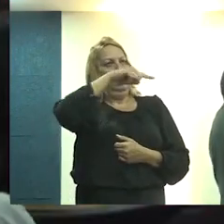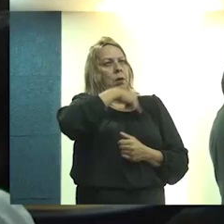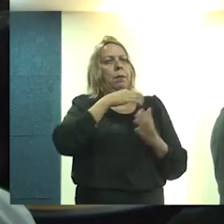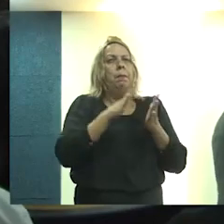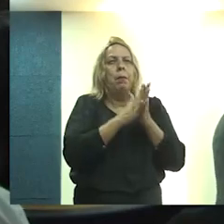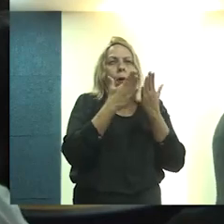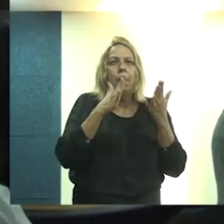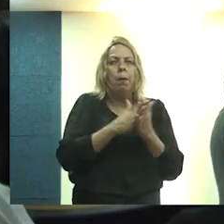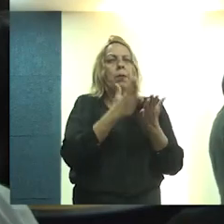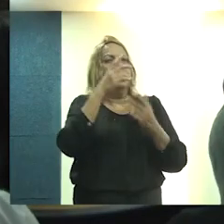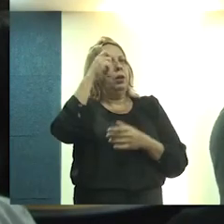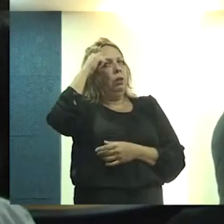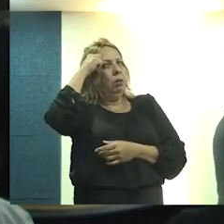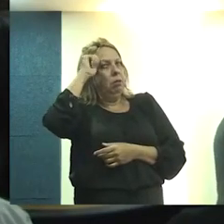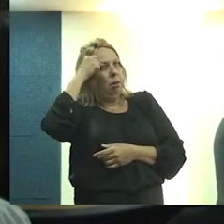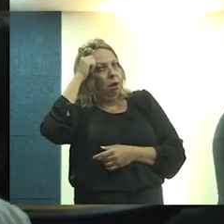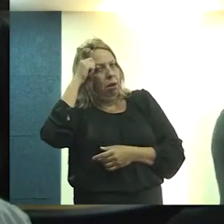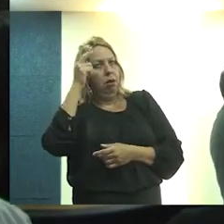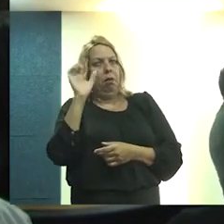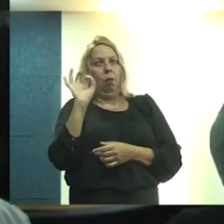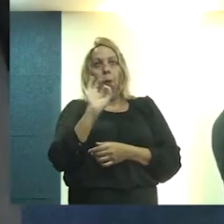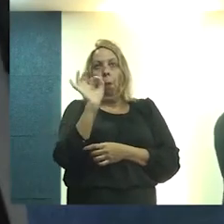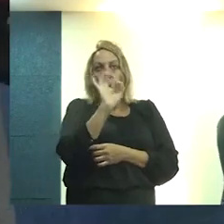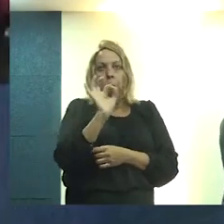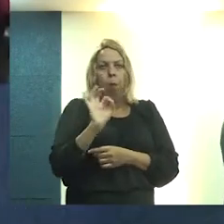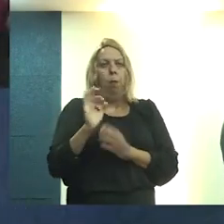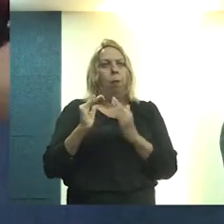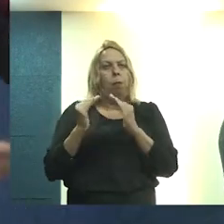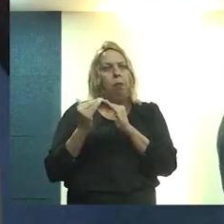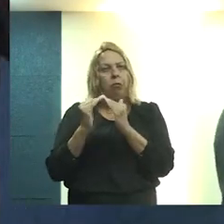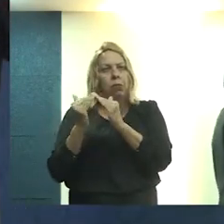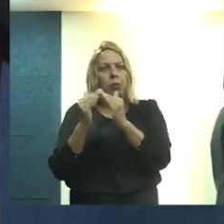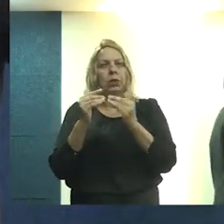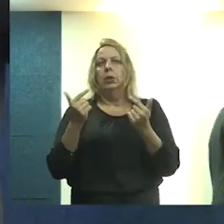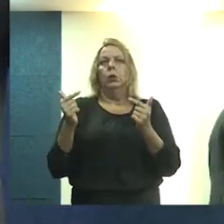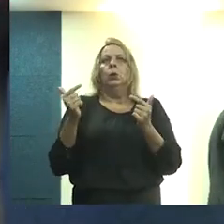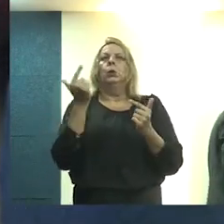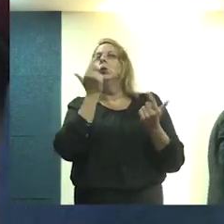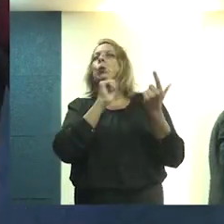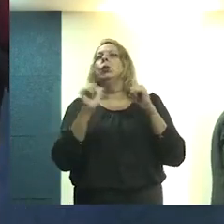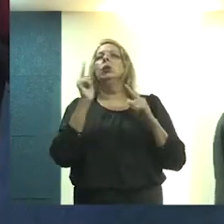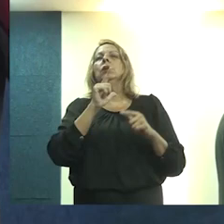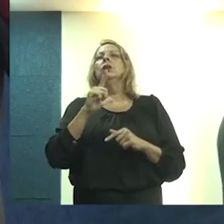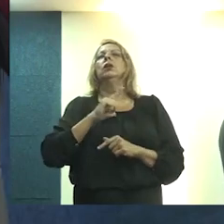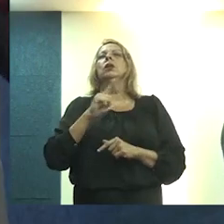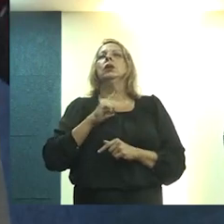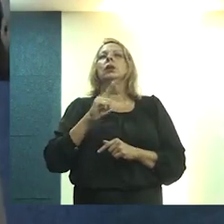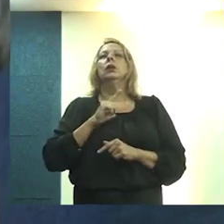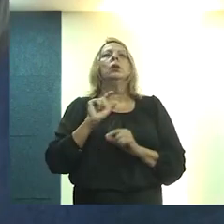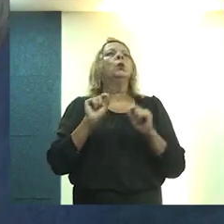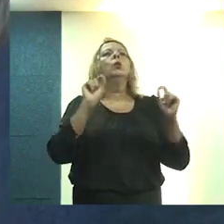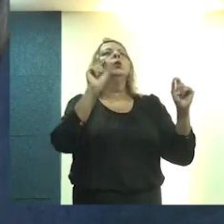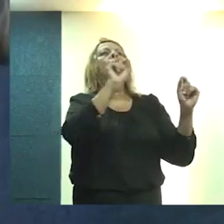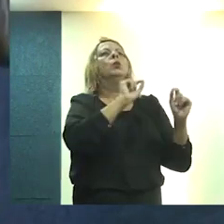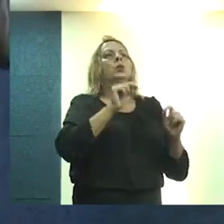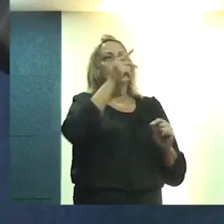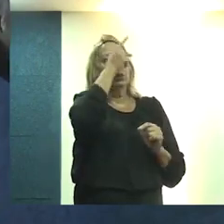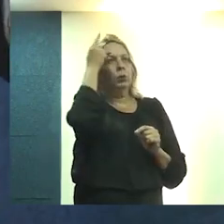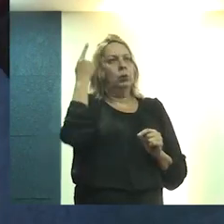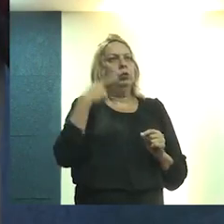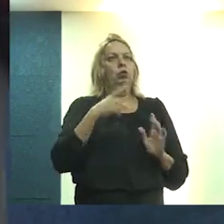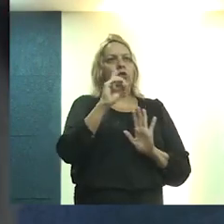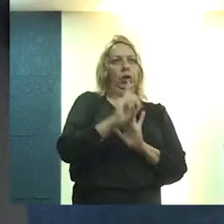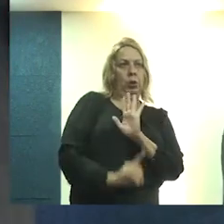pobre, negra, desassistida, da periferia, não conseguia ter aquilo que todos aqui